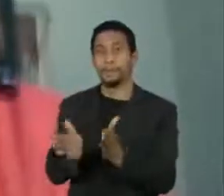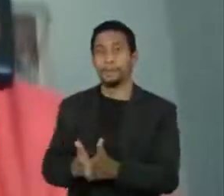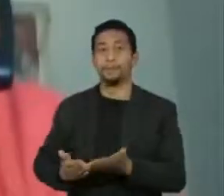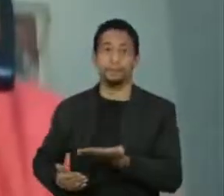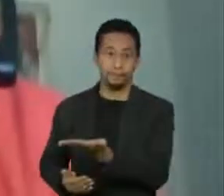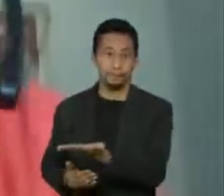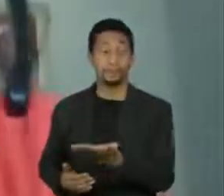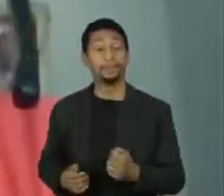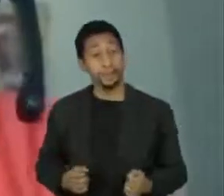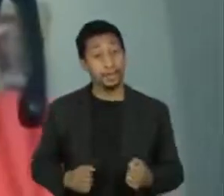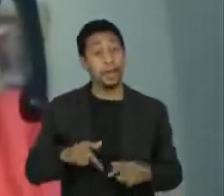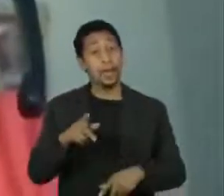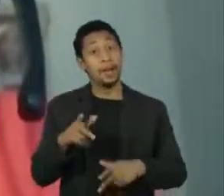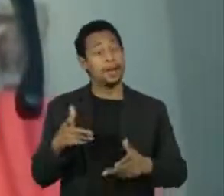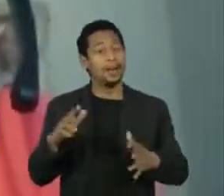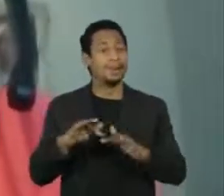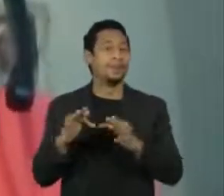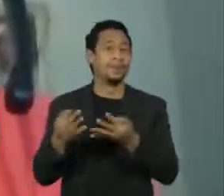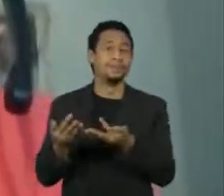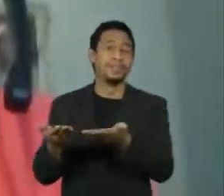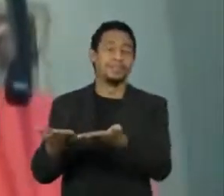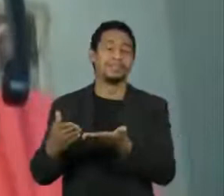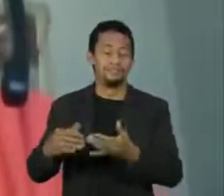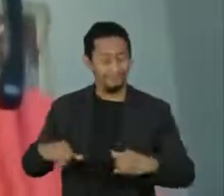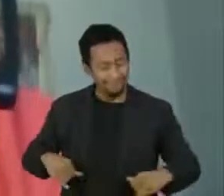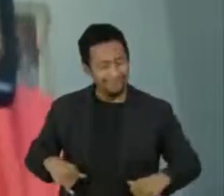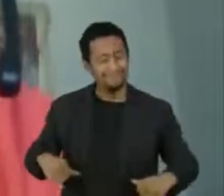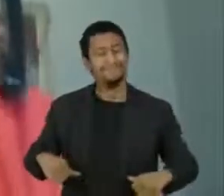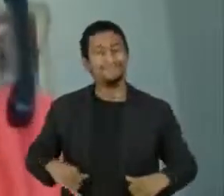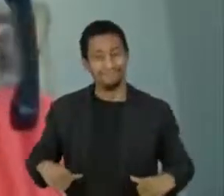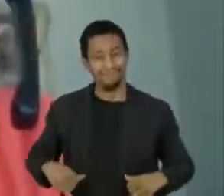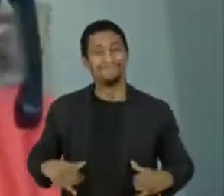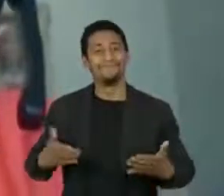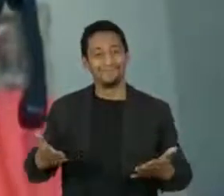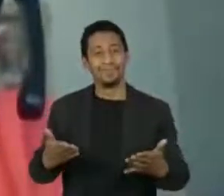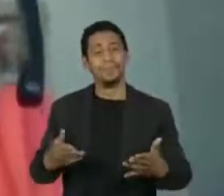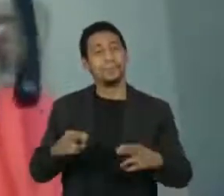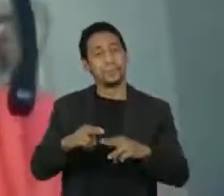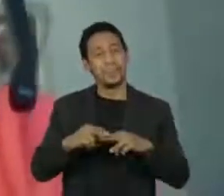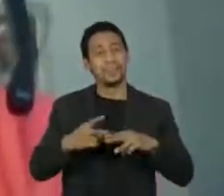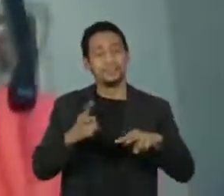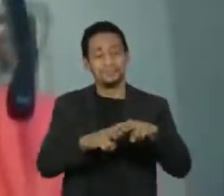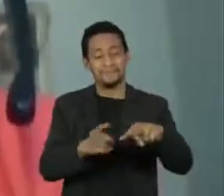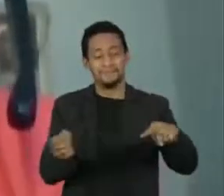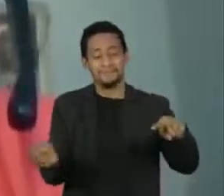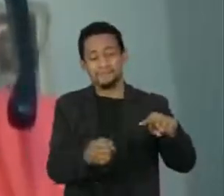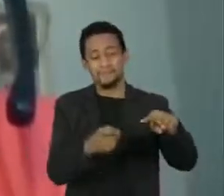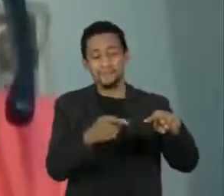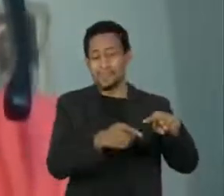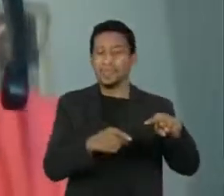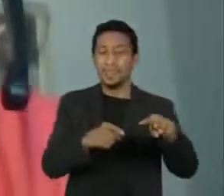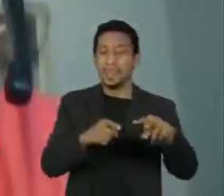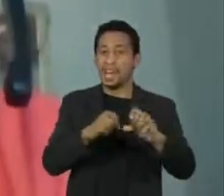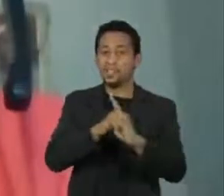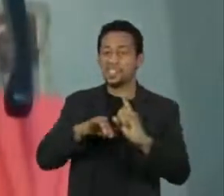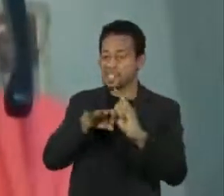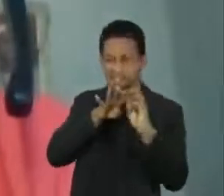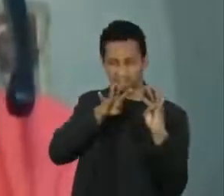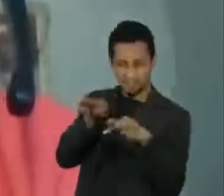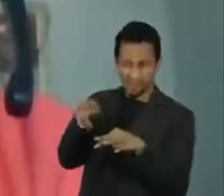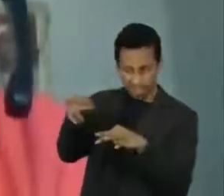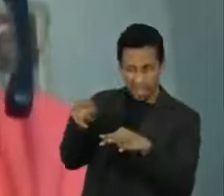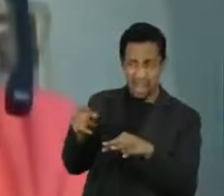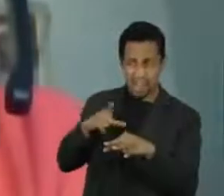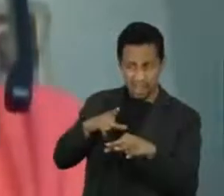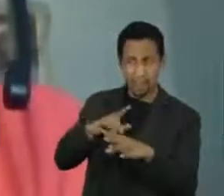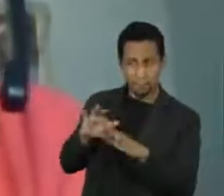sofrem muito com o sistema que é altamente repressivo e vingativo.